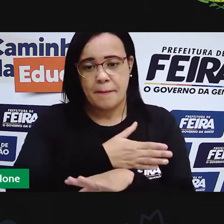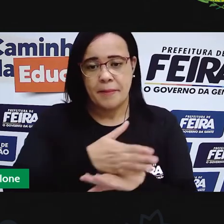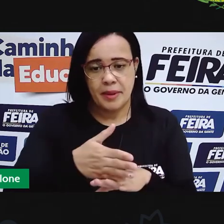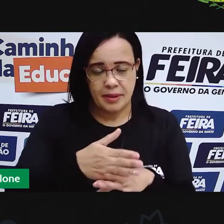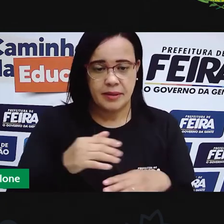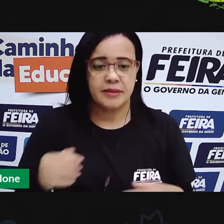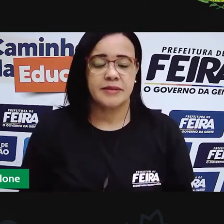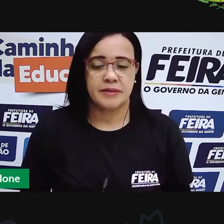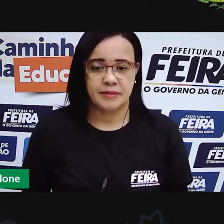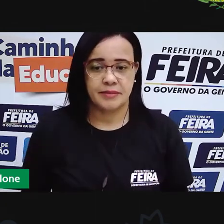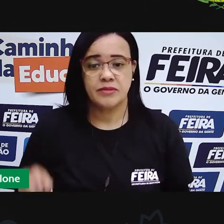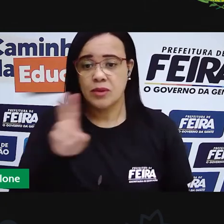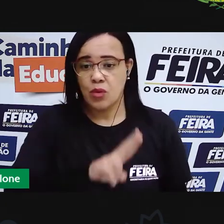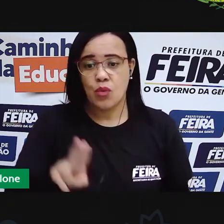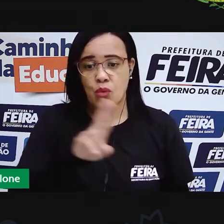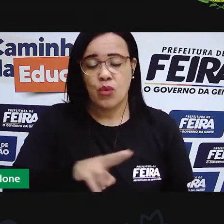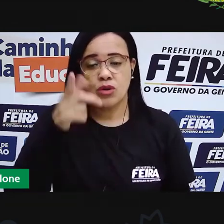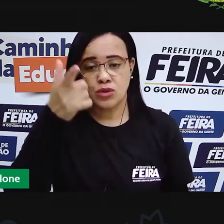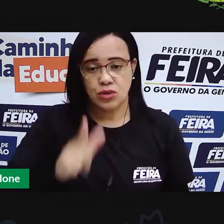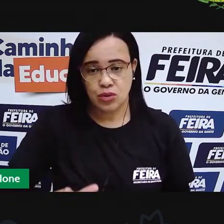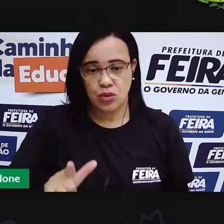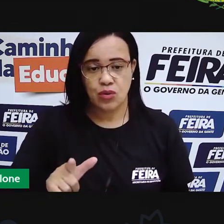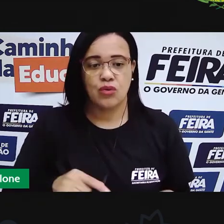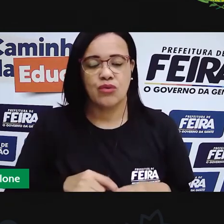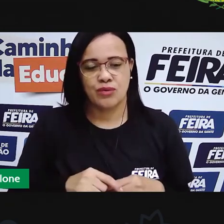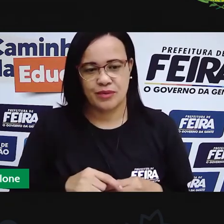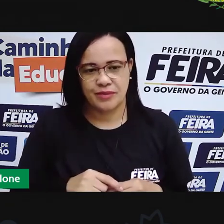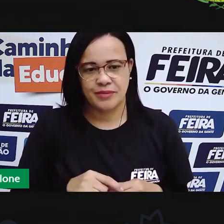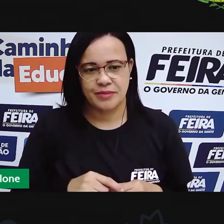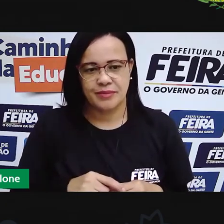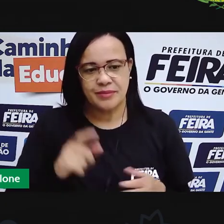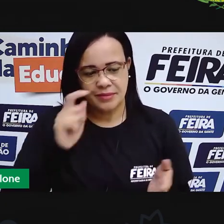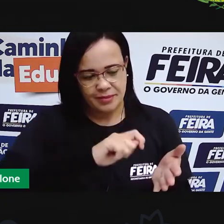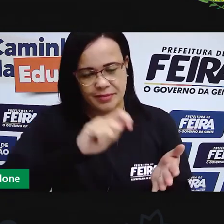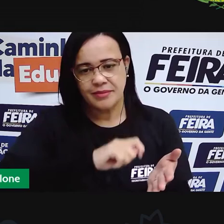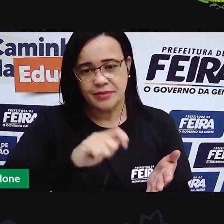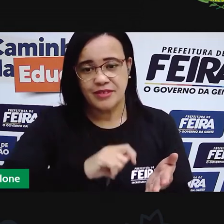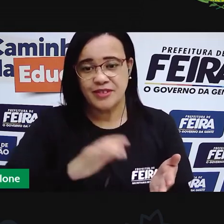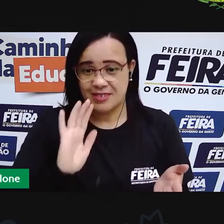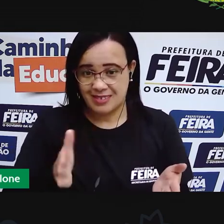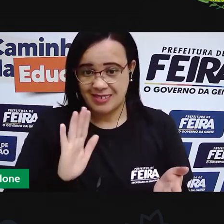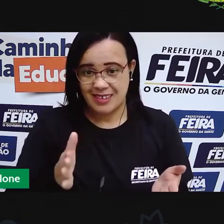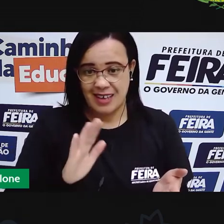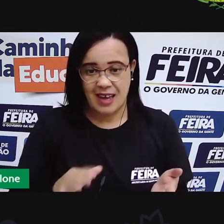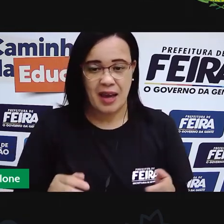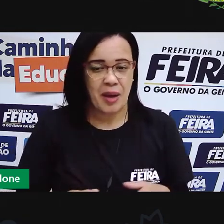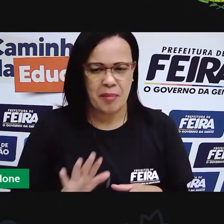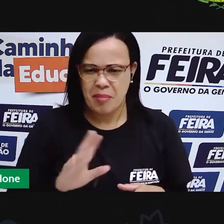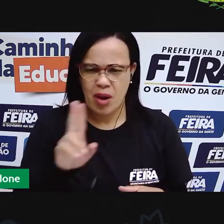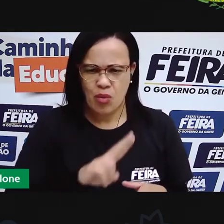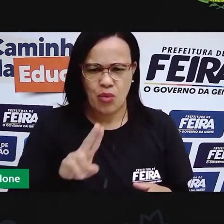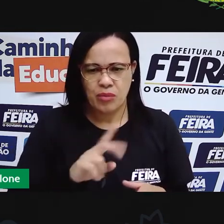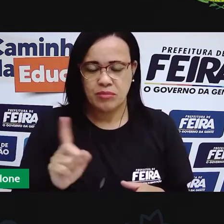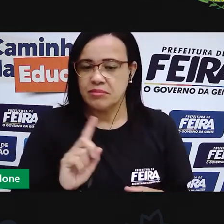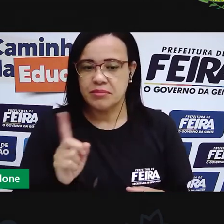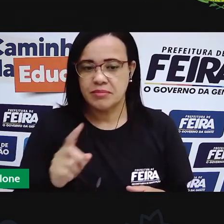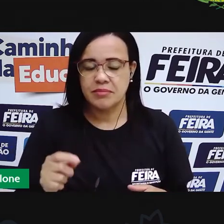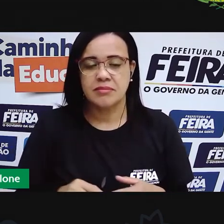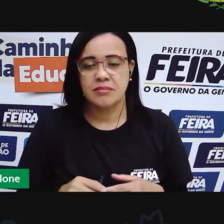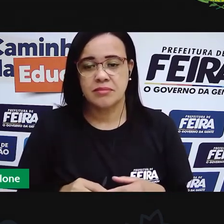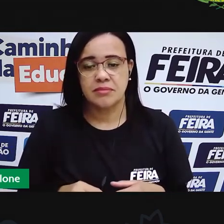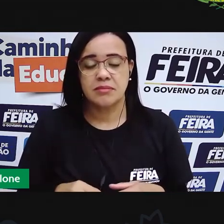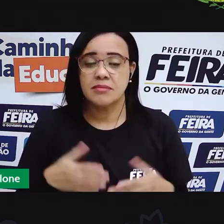sendo reutilizada vejam que desse lado aqui eu tenho aqui alguns escritos que não vão ser mais usados e eu vou dar uma nova